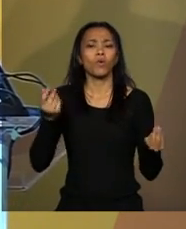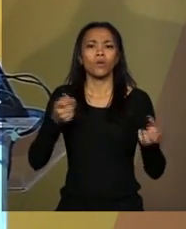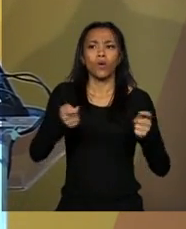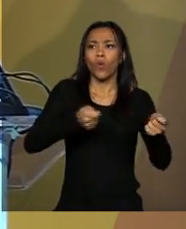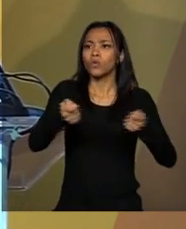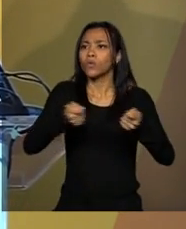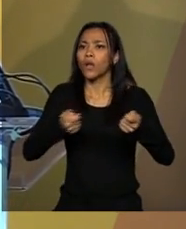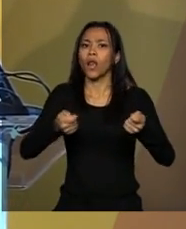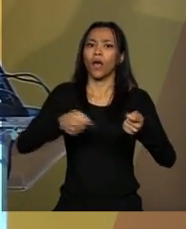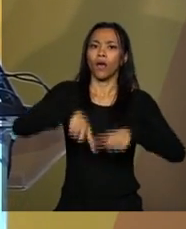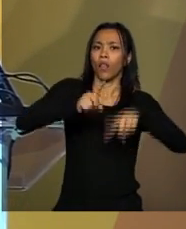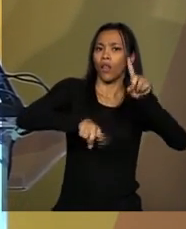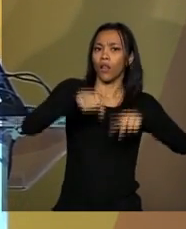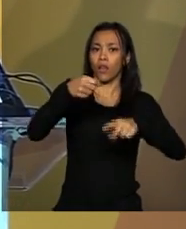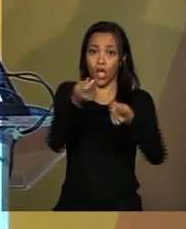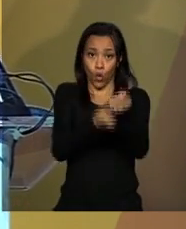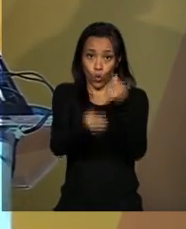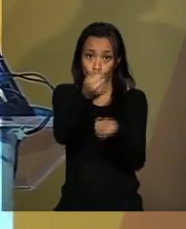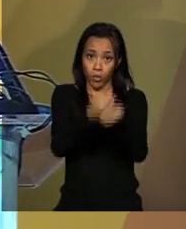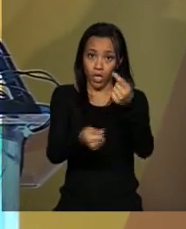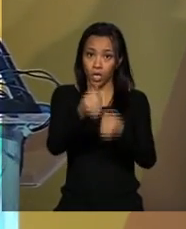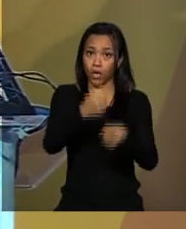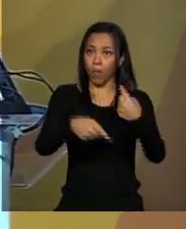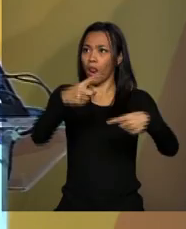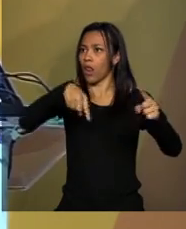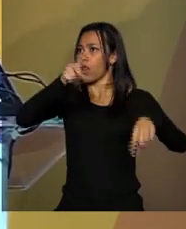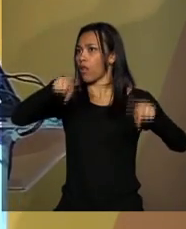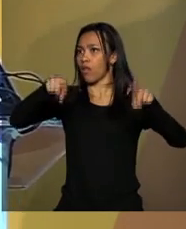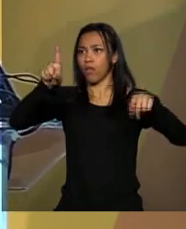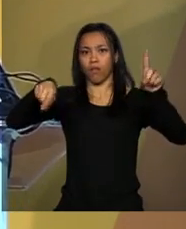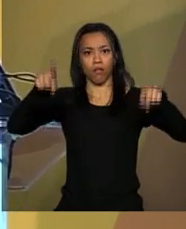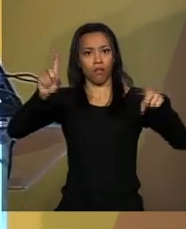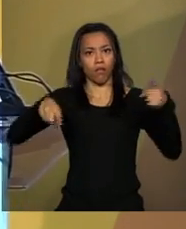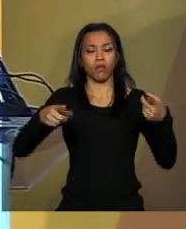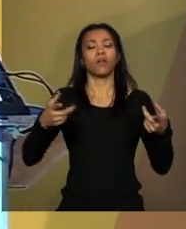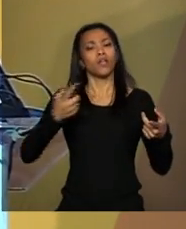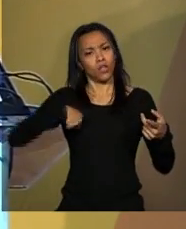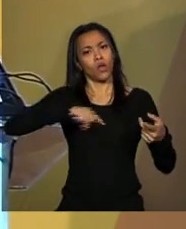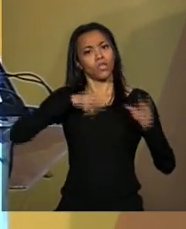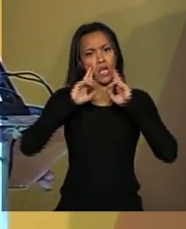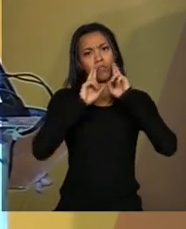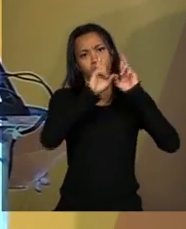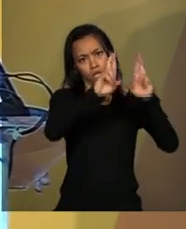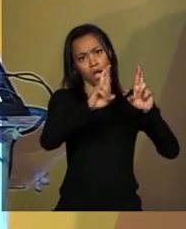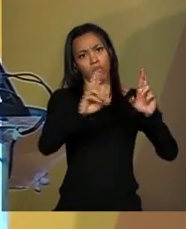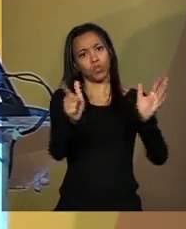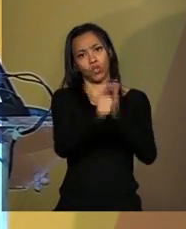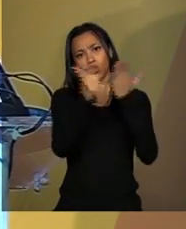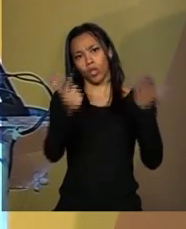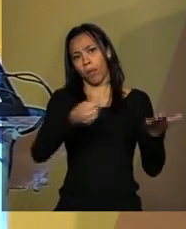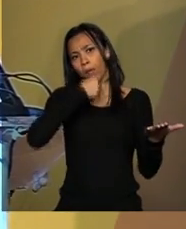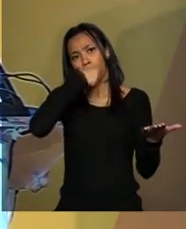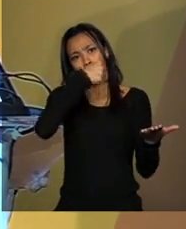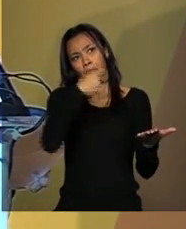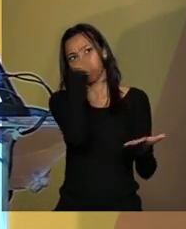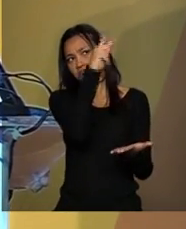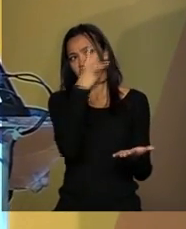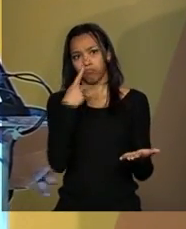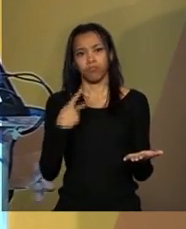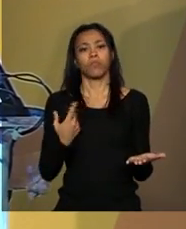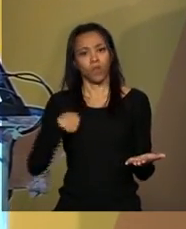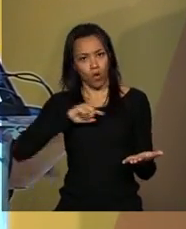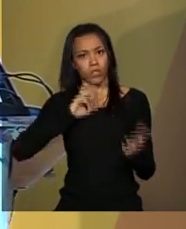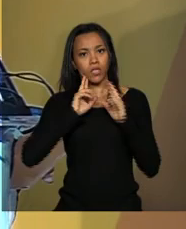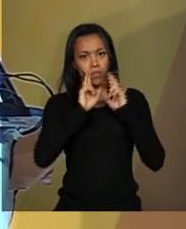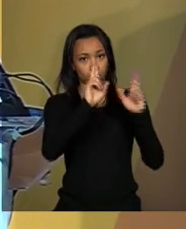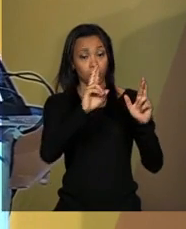e diversidade de opiniões. Nós, respeitamos a liberdade de imprensa e fazemos muita questão